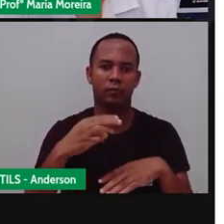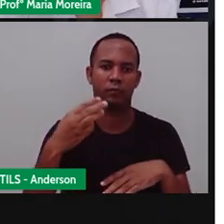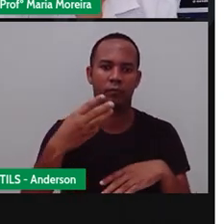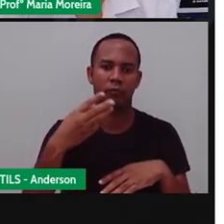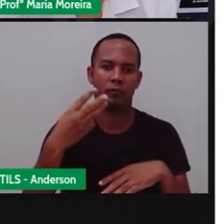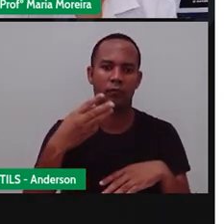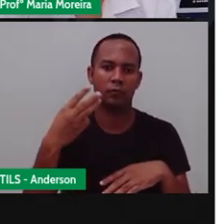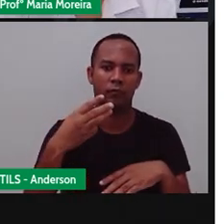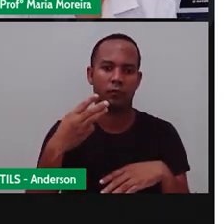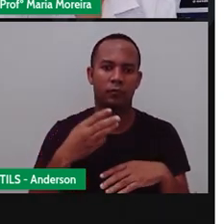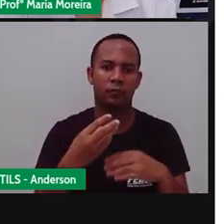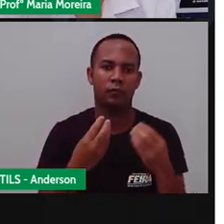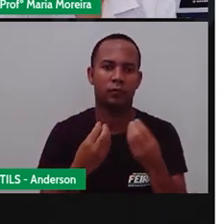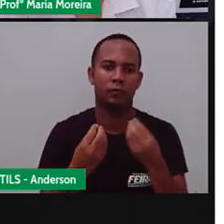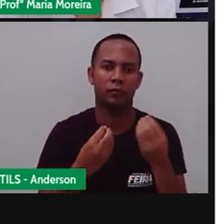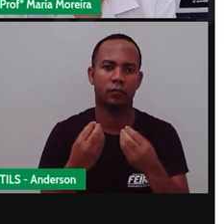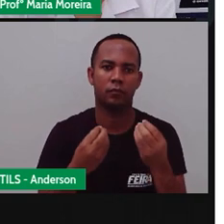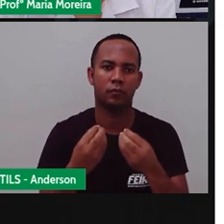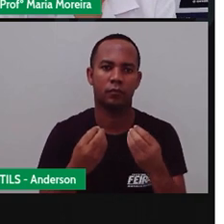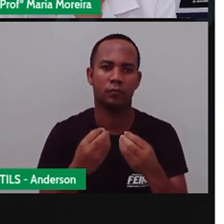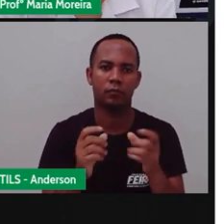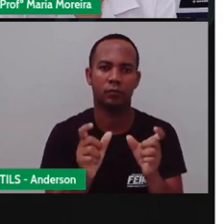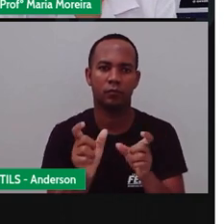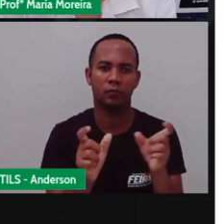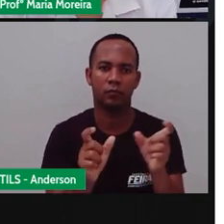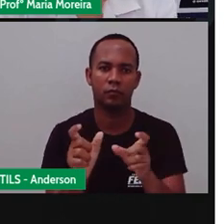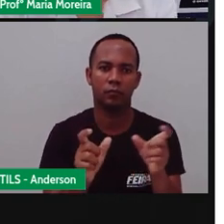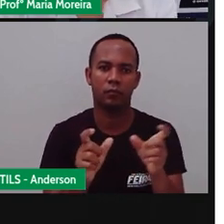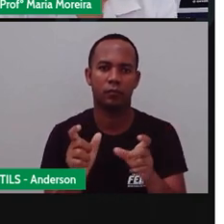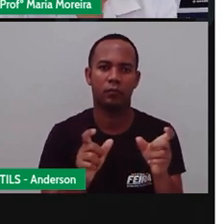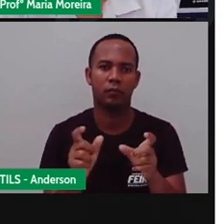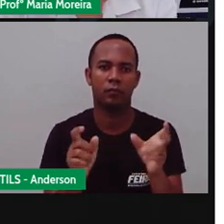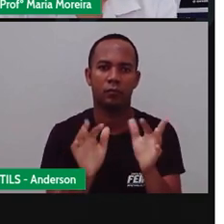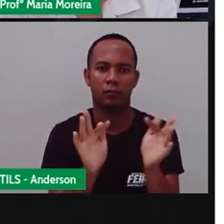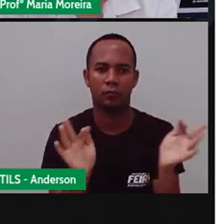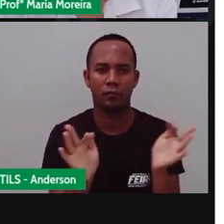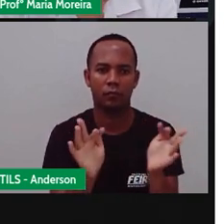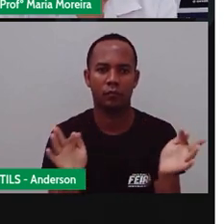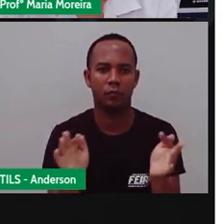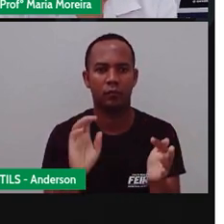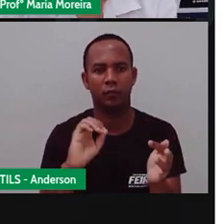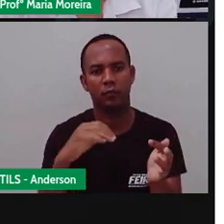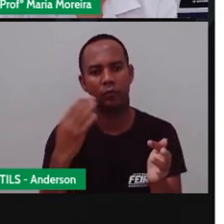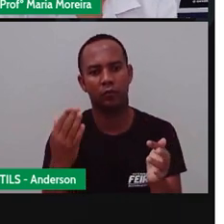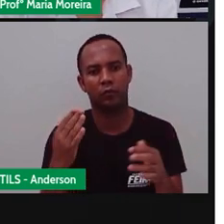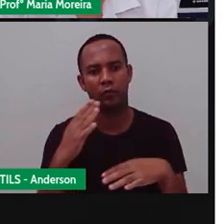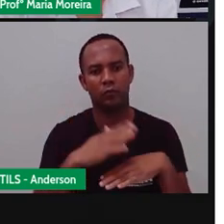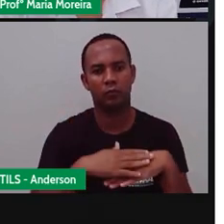vocês. Mais que três substantivos aí comuns.